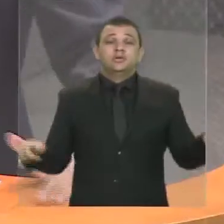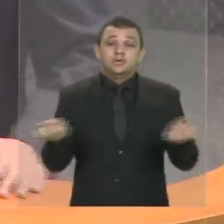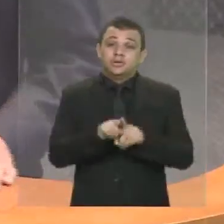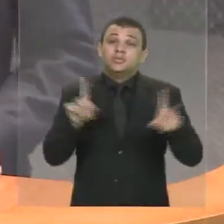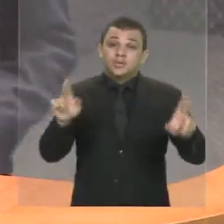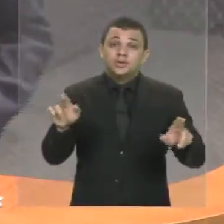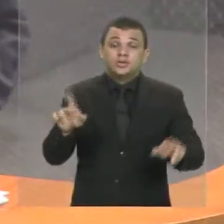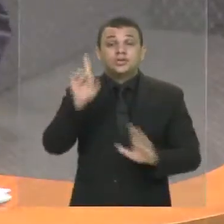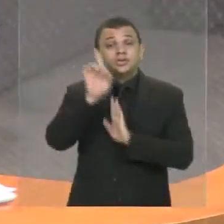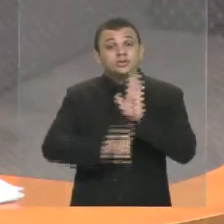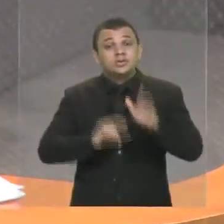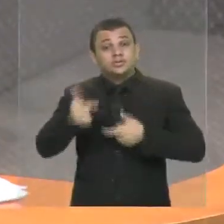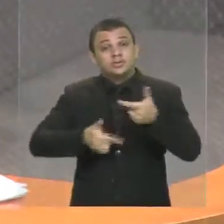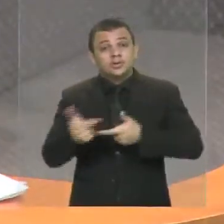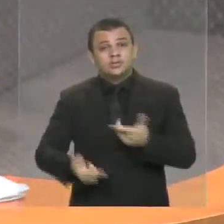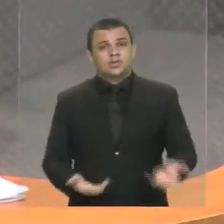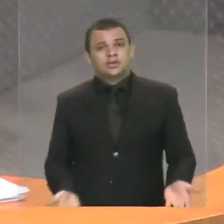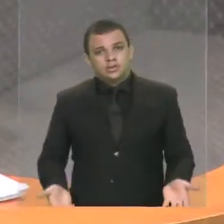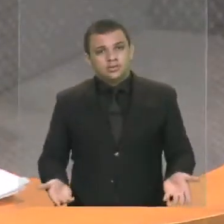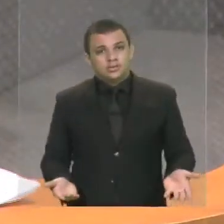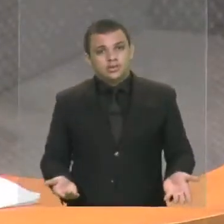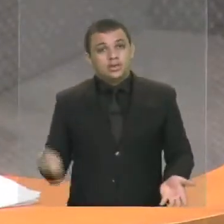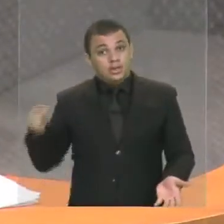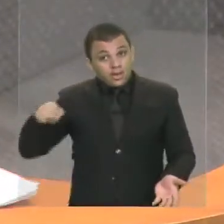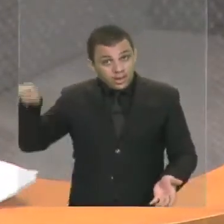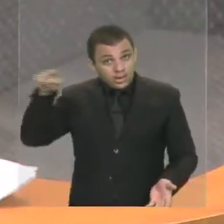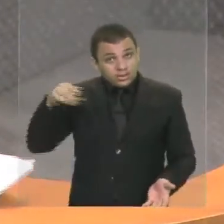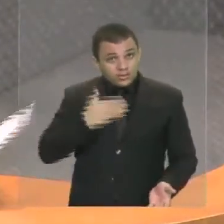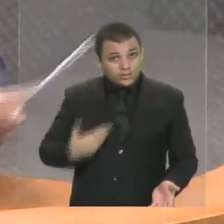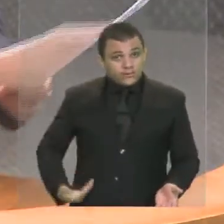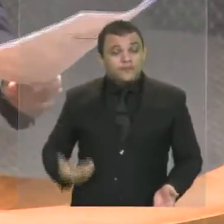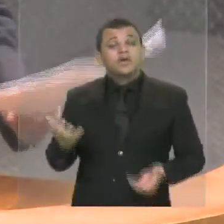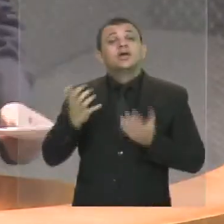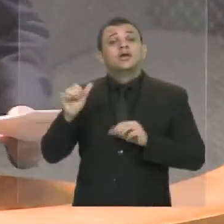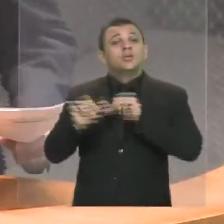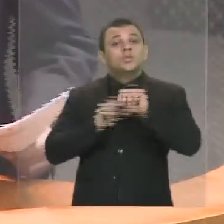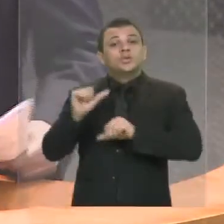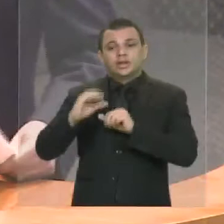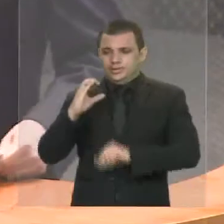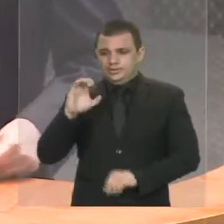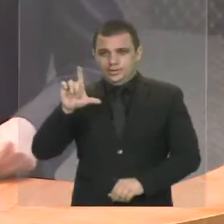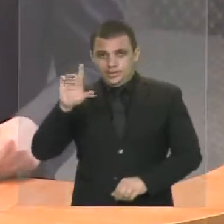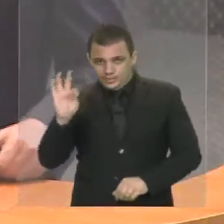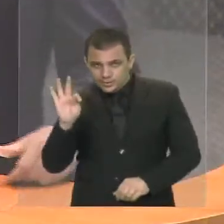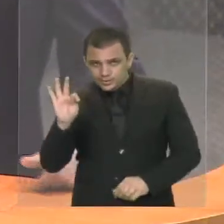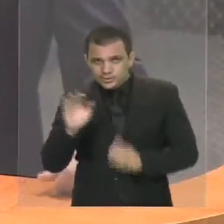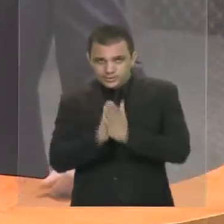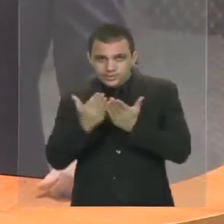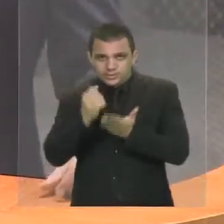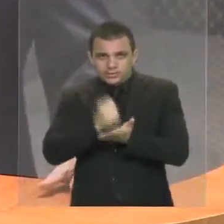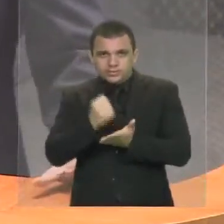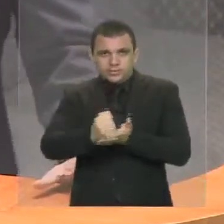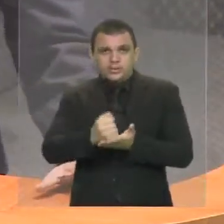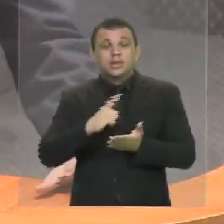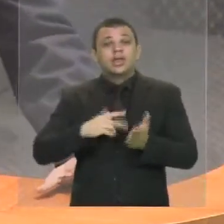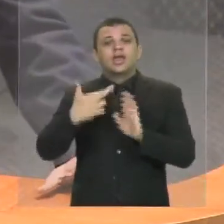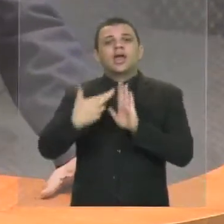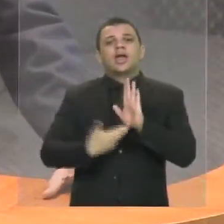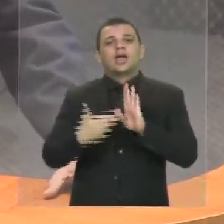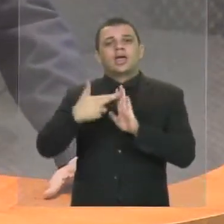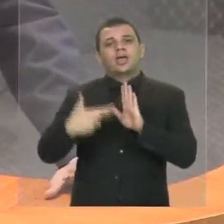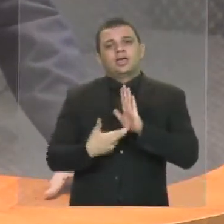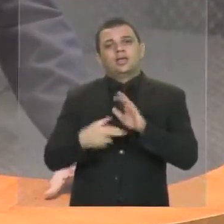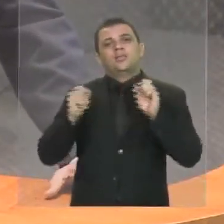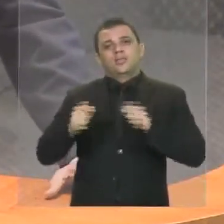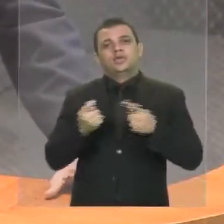trabalhistas, que eles querem trocar a CLT por regras negociadas